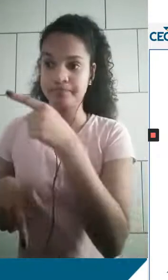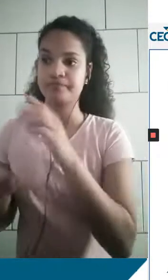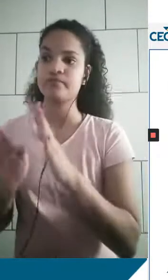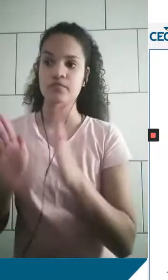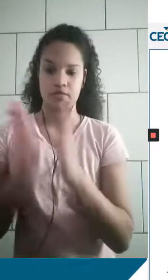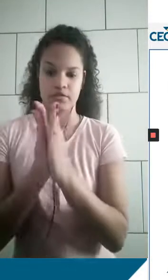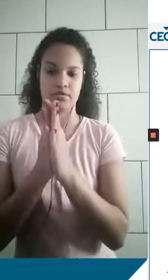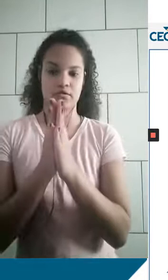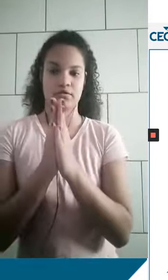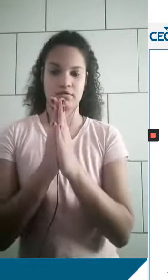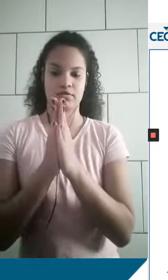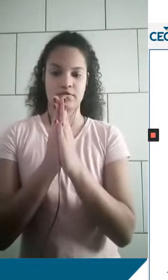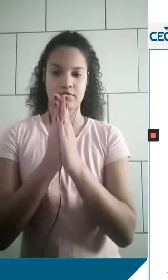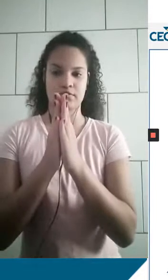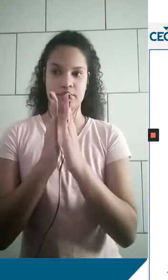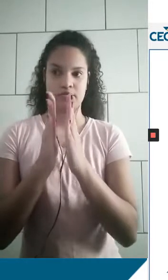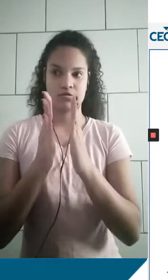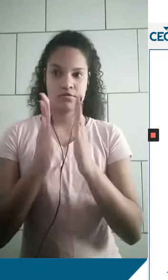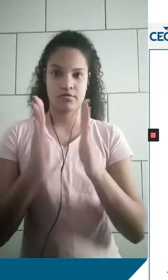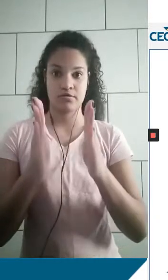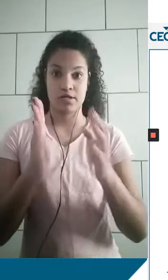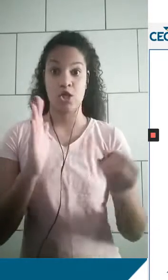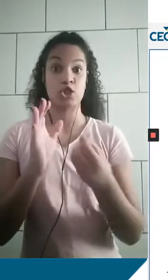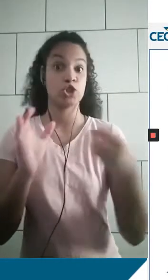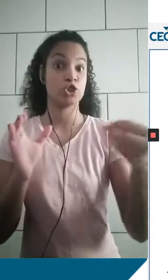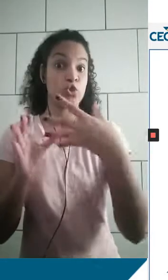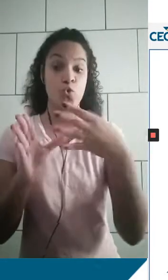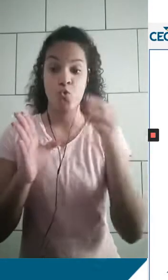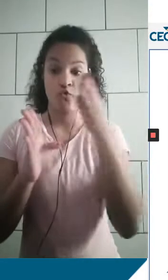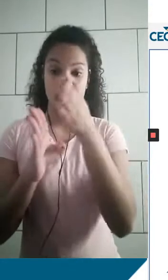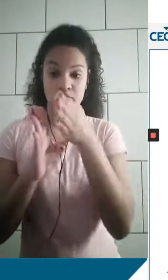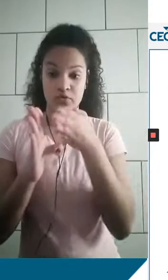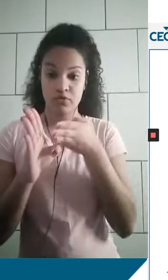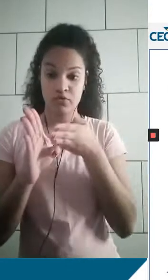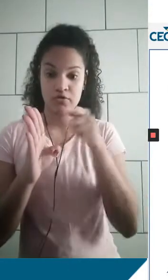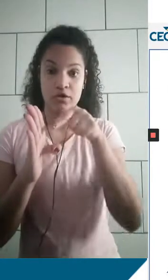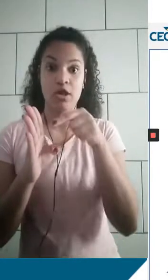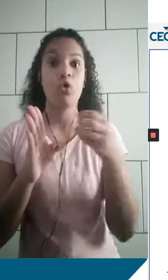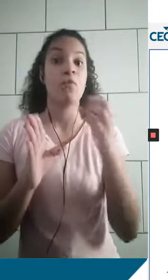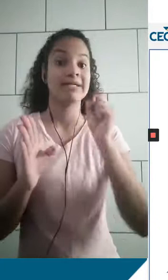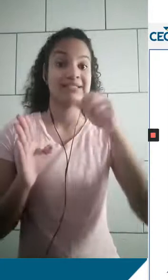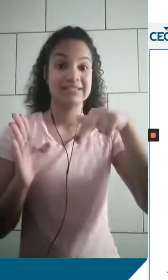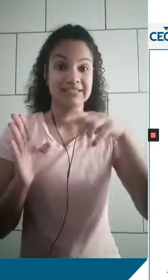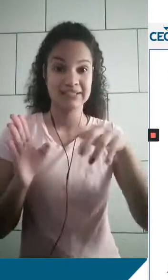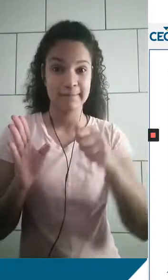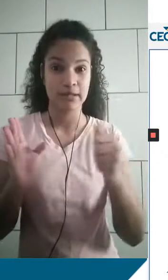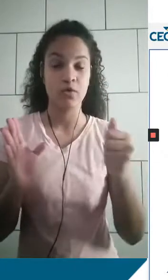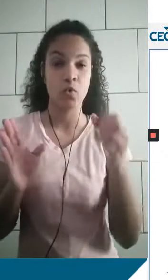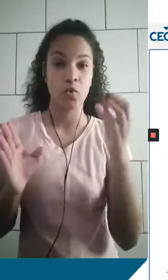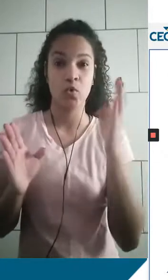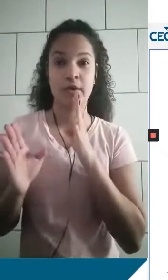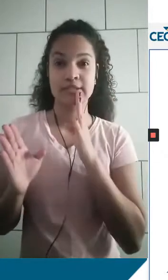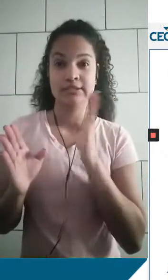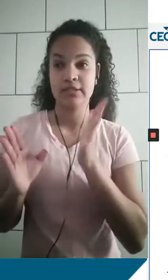dupla hélice. Novos nucleotídeos são integrados em uma sequência determinada. E aí, sim, uma enzima muito conhecida, que cai muito em prova